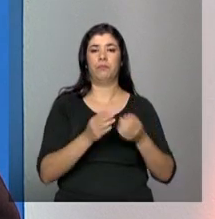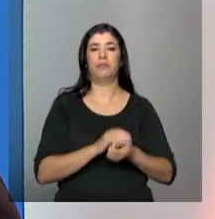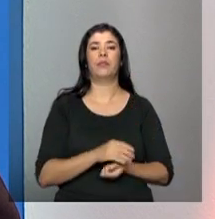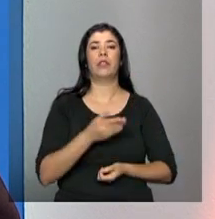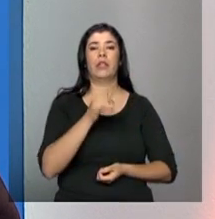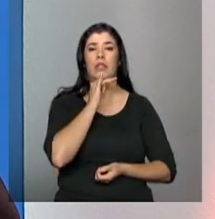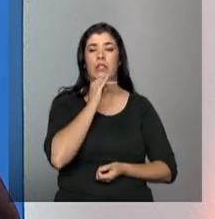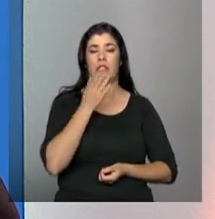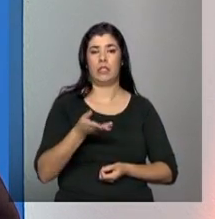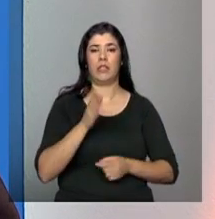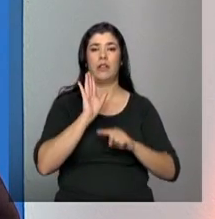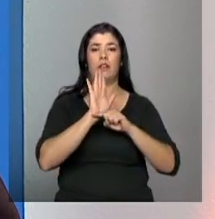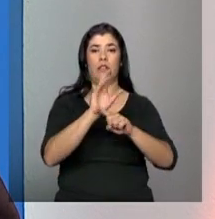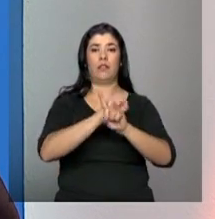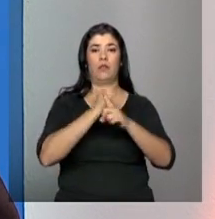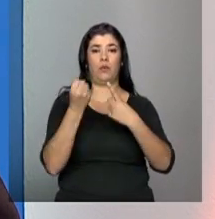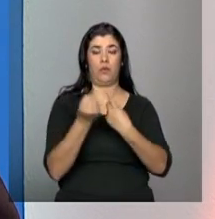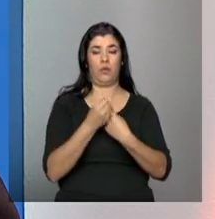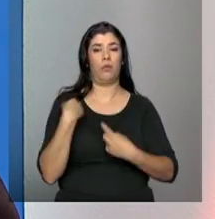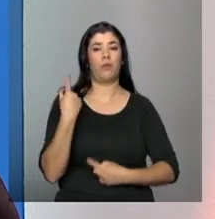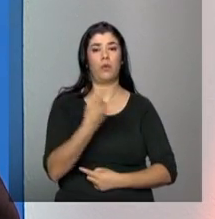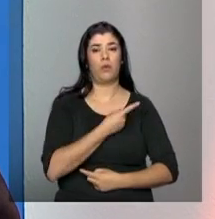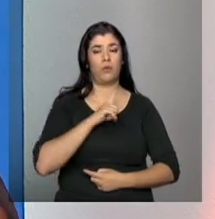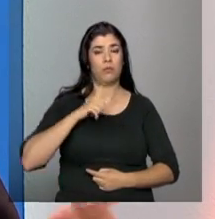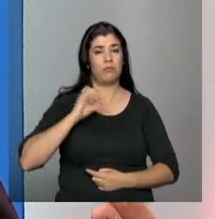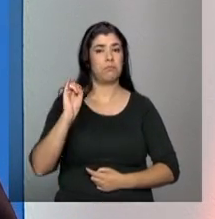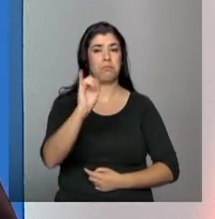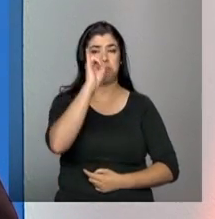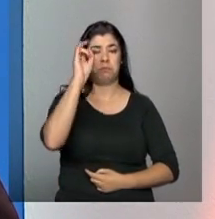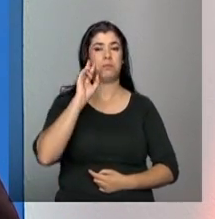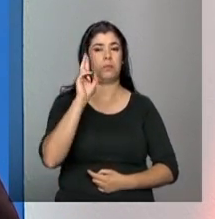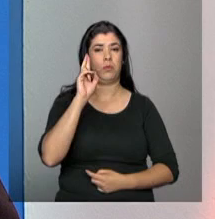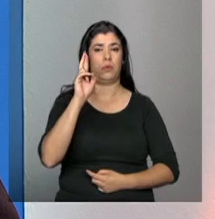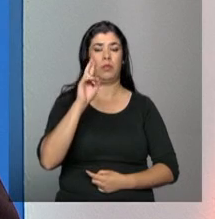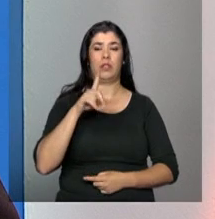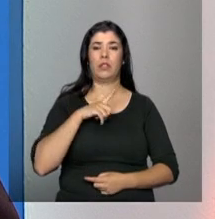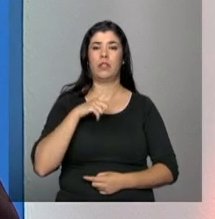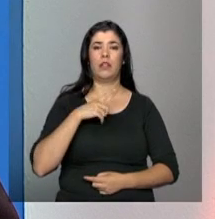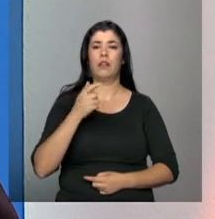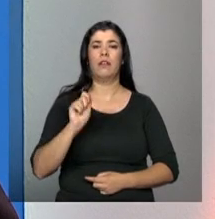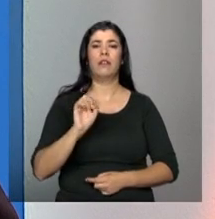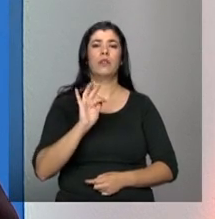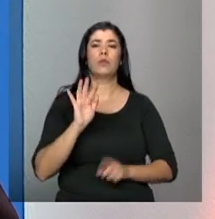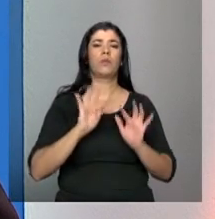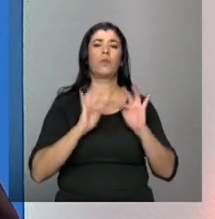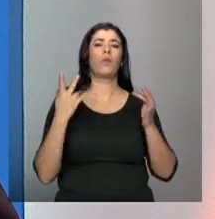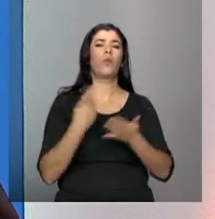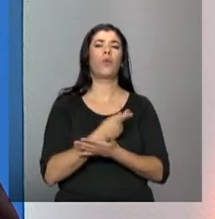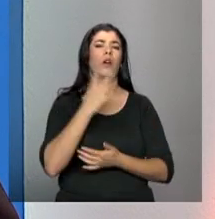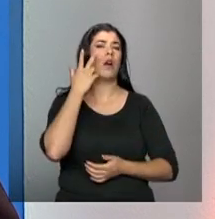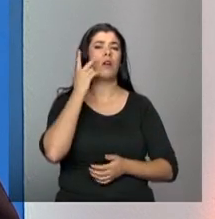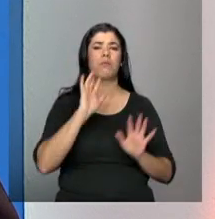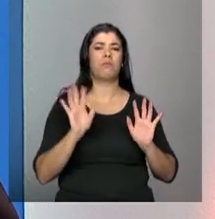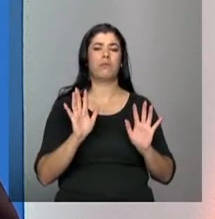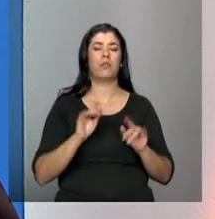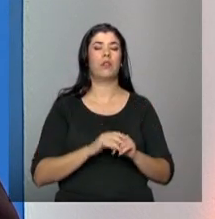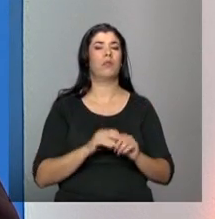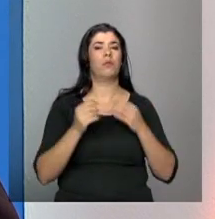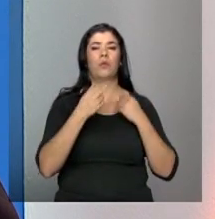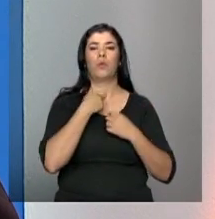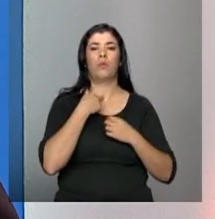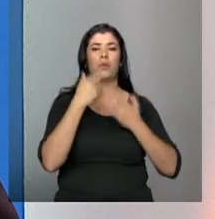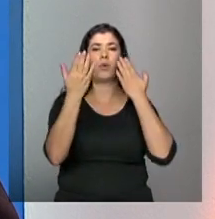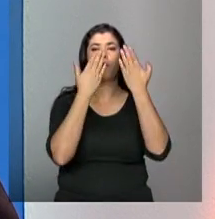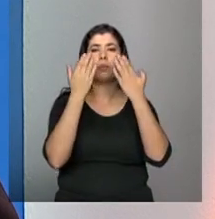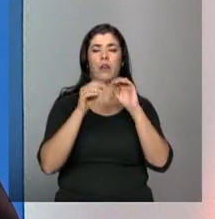Conferência de Assistência Social, para nós ela é simbólica, ela não é um simples evento, ela não pode ser comparada como um congresso,